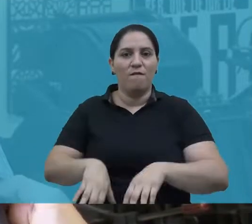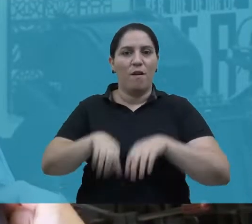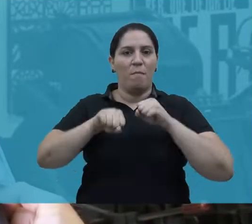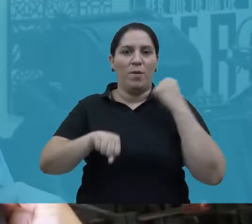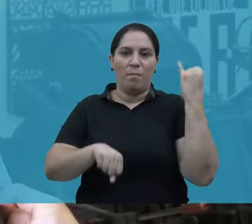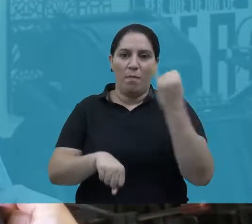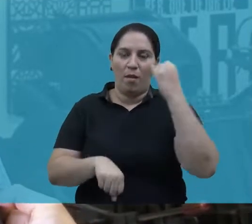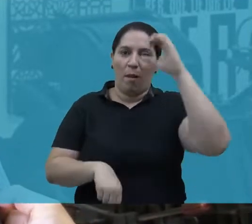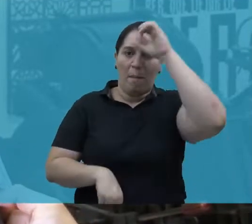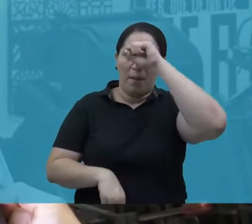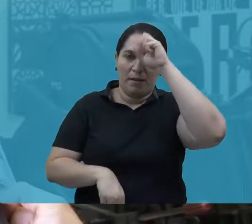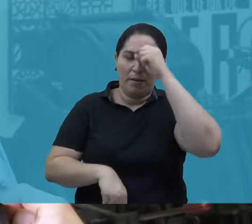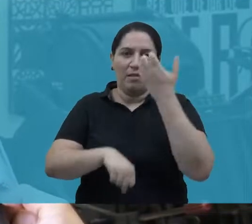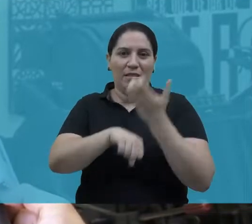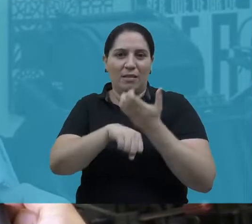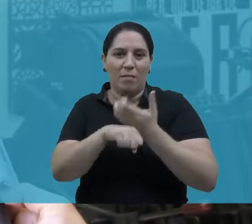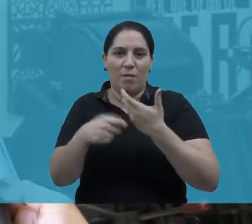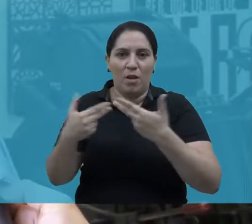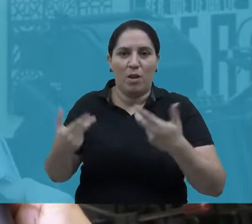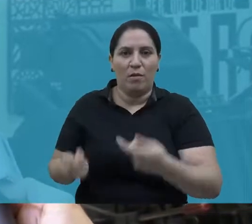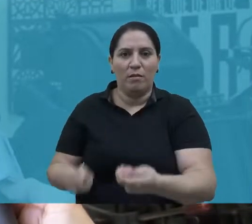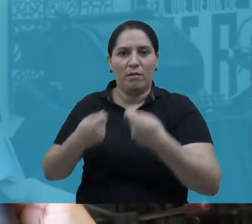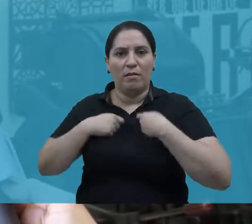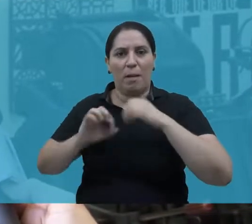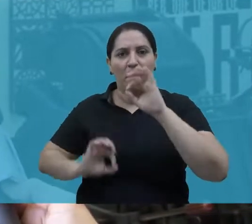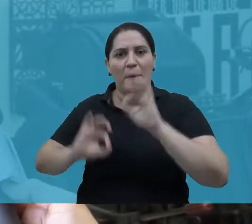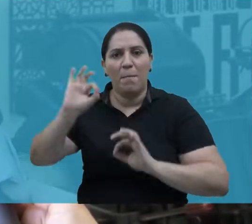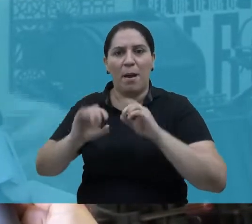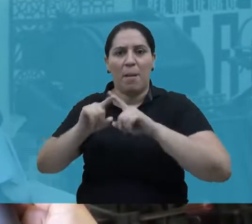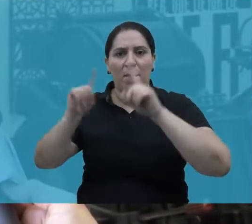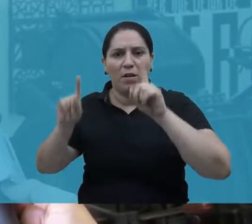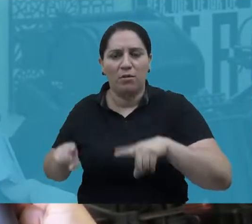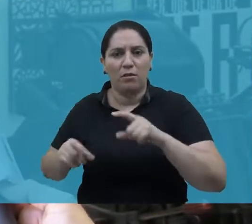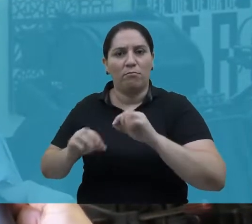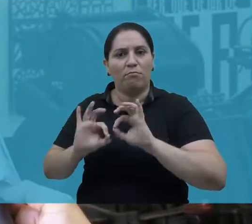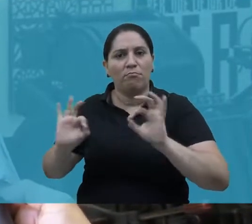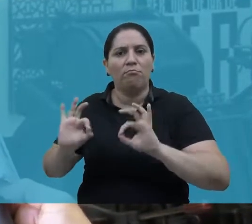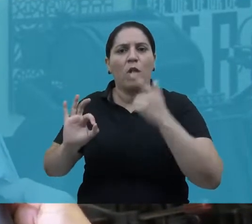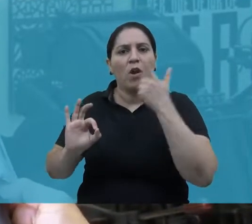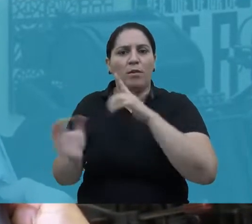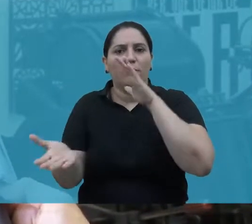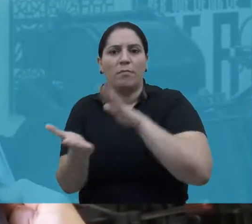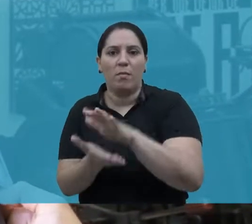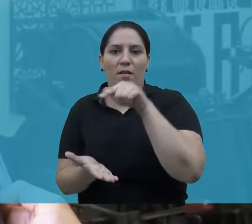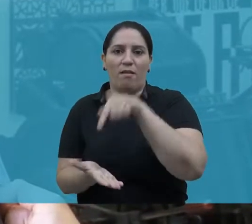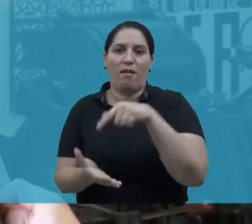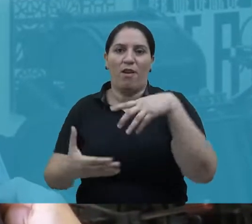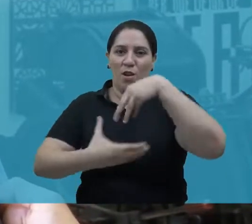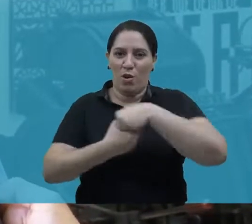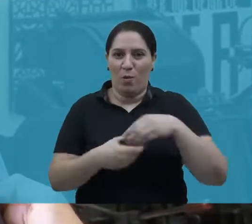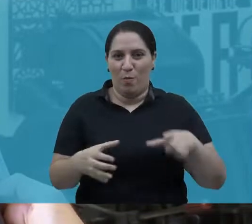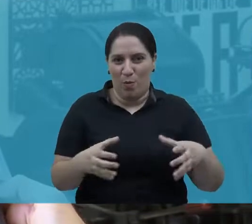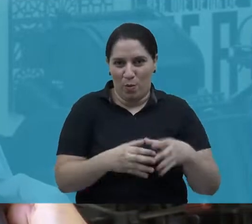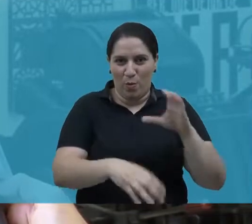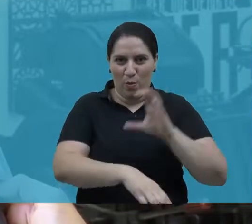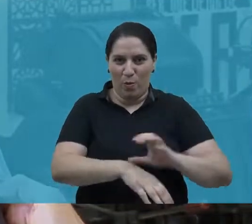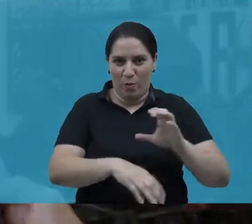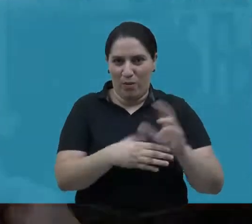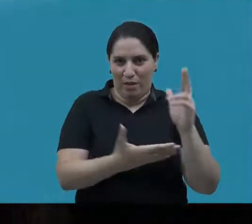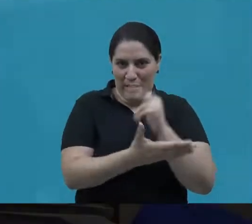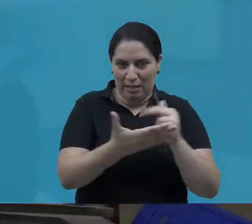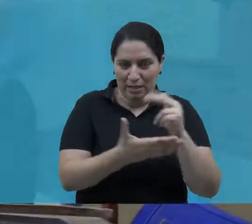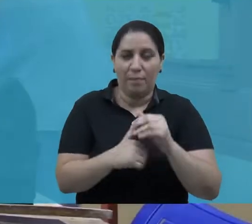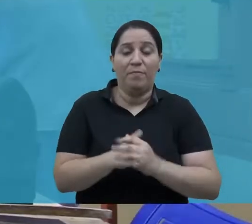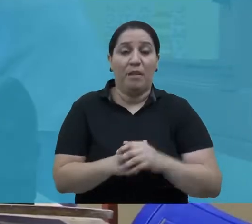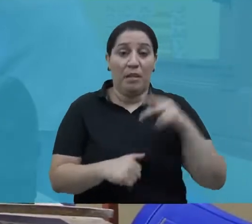a nossa formação e para a nossa, vamos dizer assim, educação e disciplina de terminar os projetos e pôr a cara para fora e mostrar o que a gente faz aqui dentro do